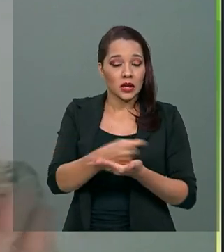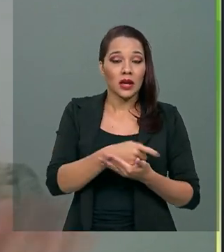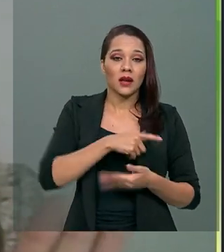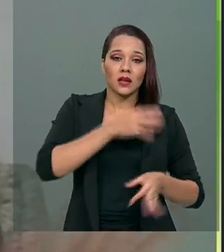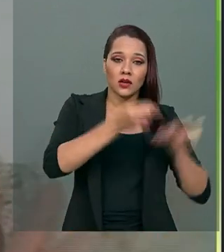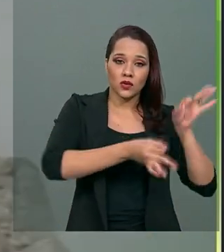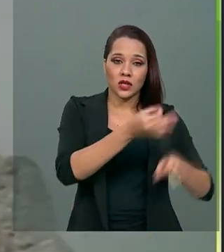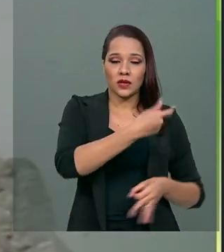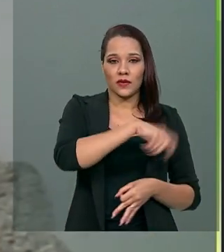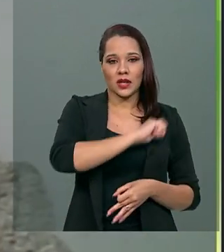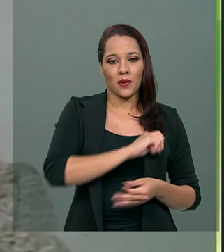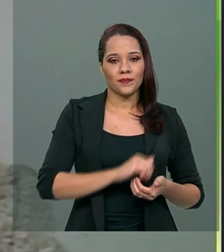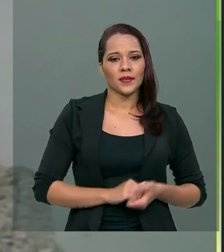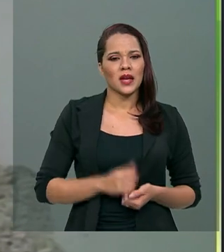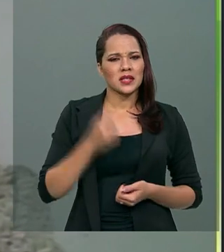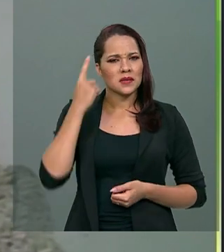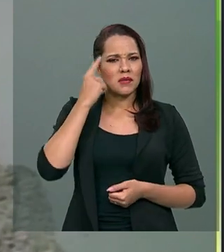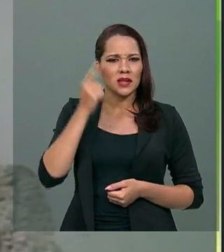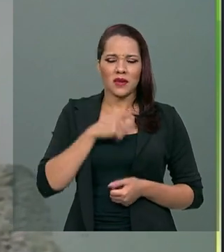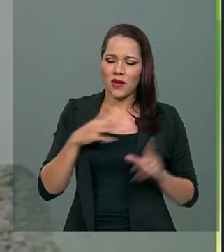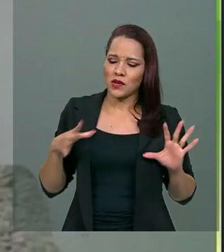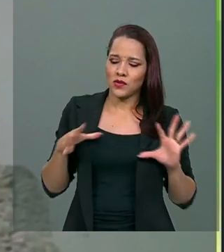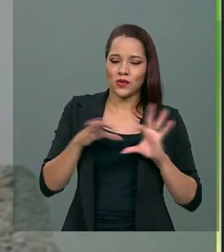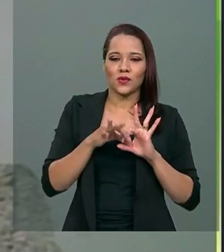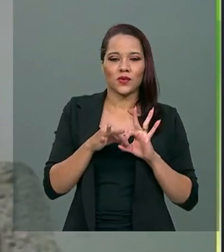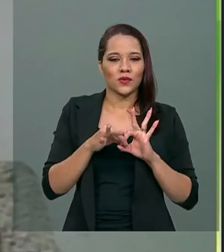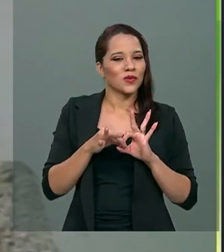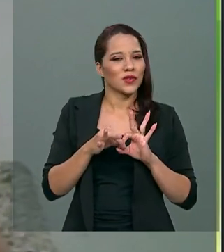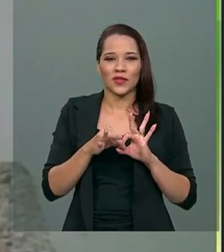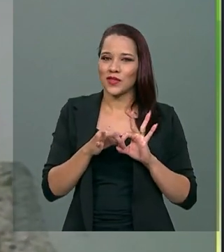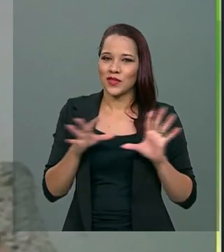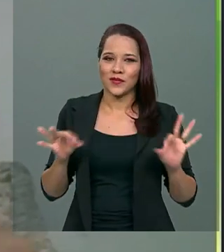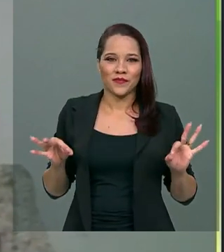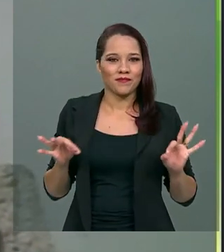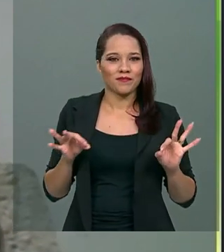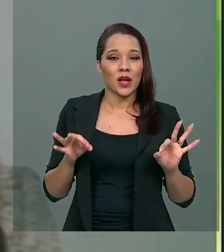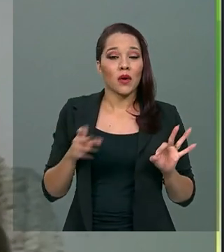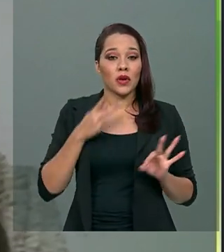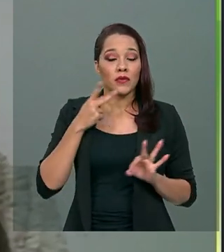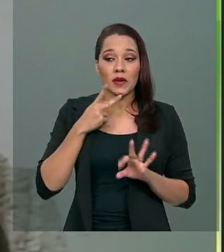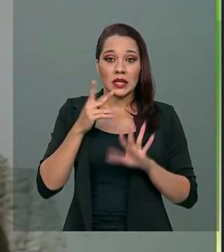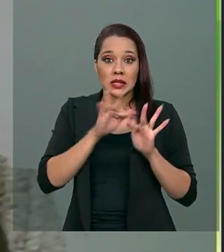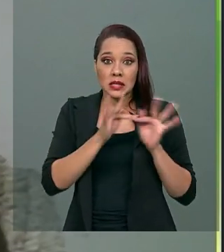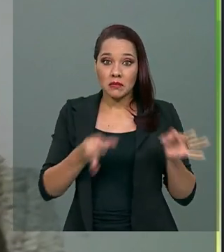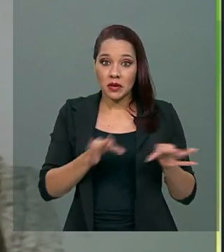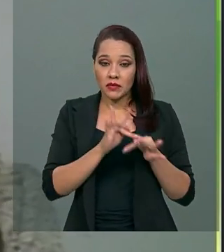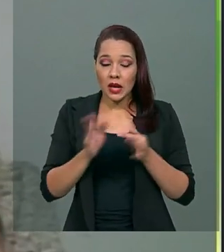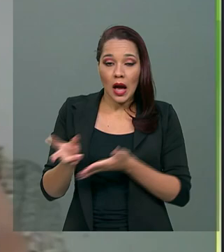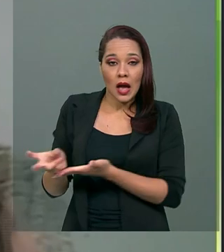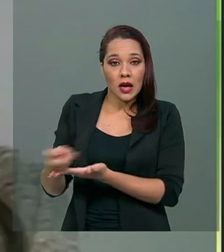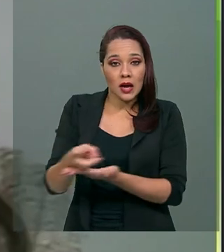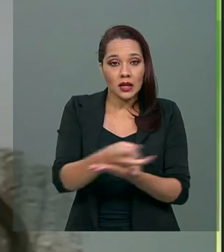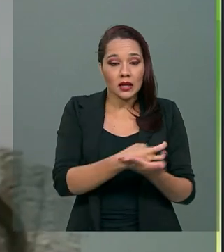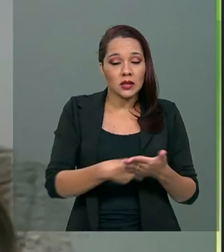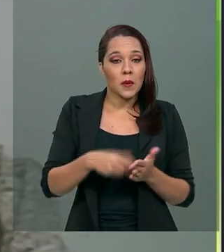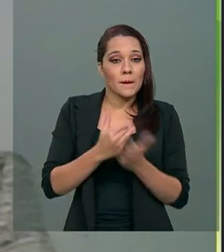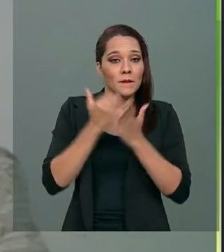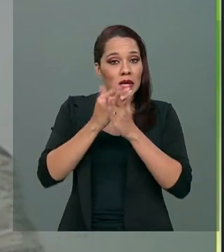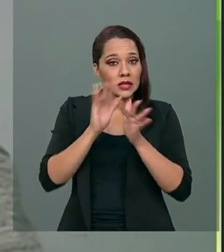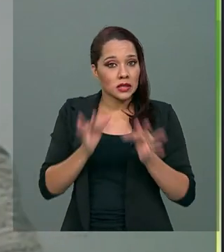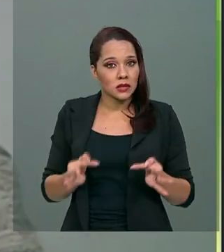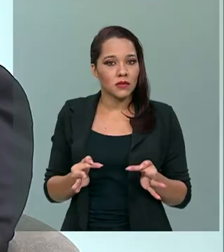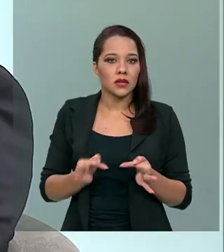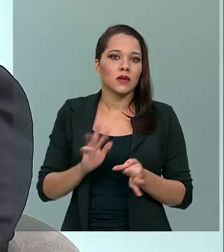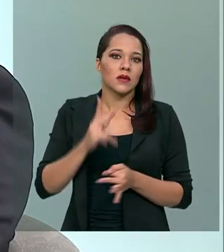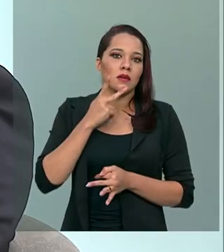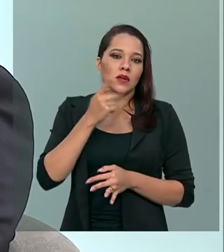Muitas vezes a gente acha que vai vir juntinho, mas não vem. Quando a gente fala de simplificar a arrecadação, não necessariamente a